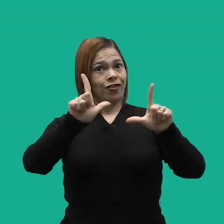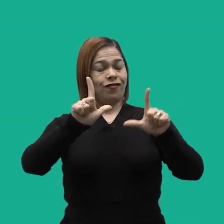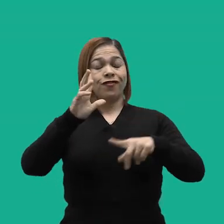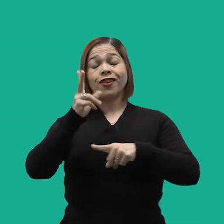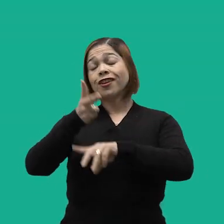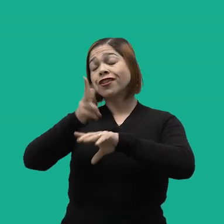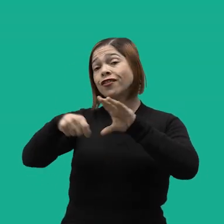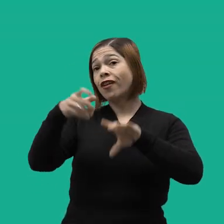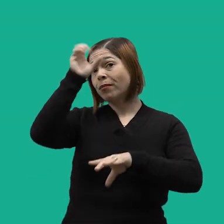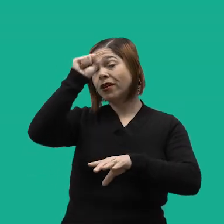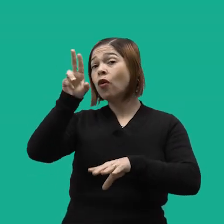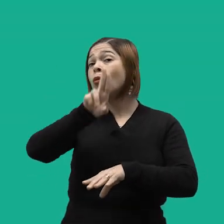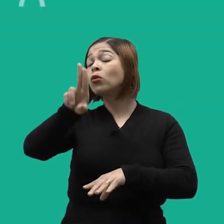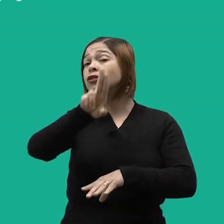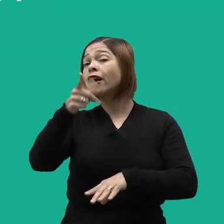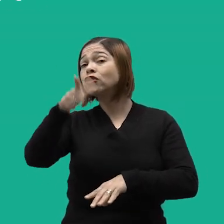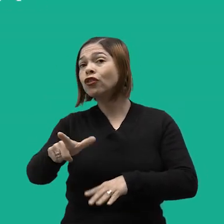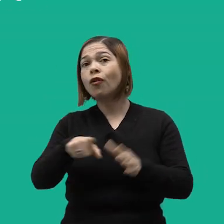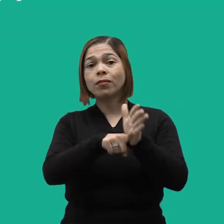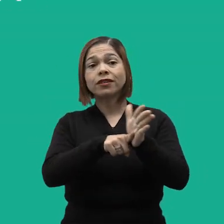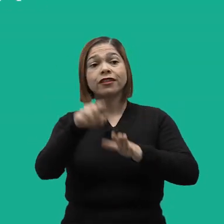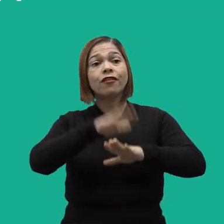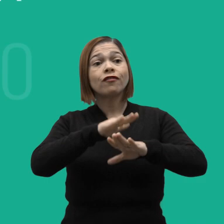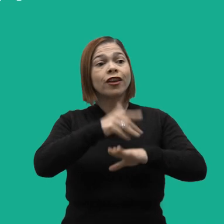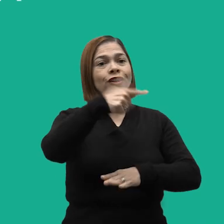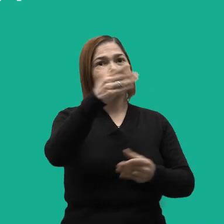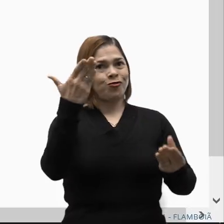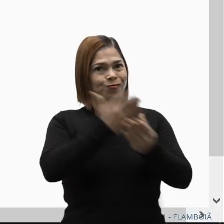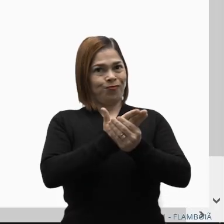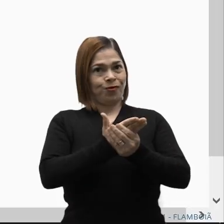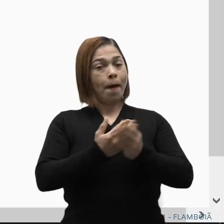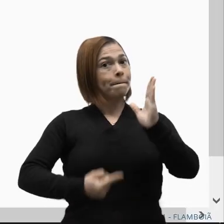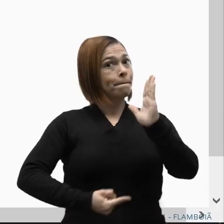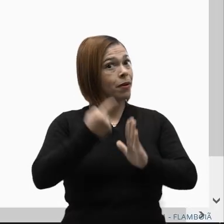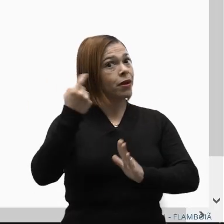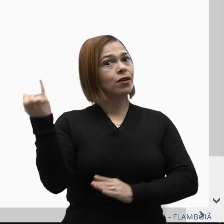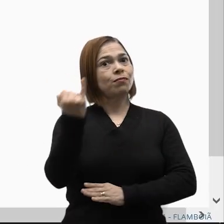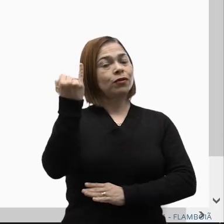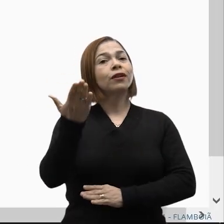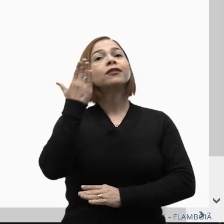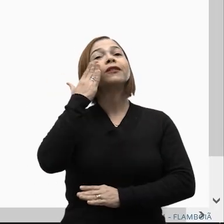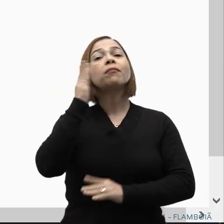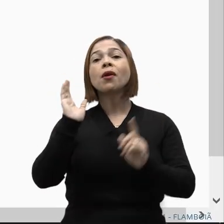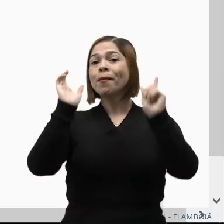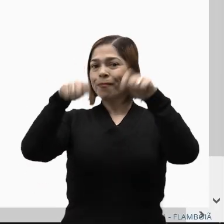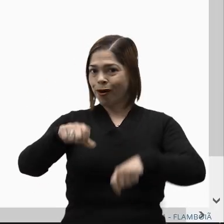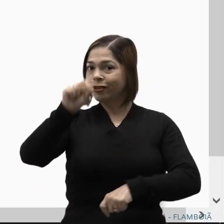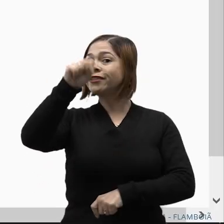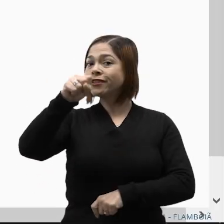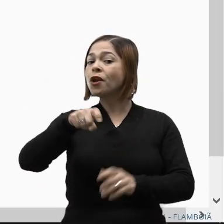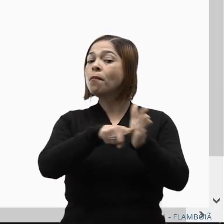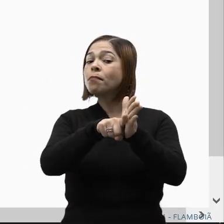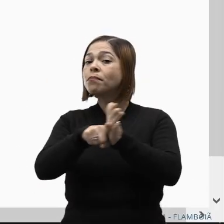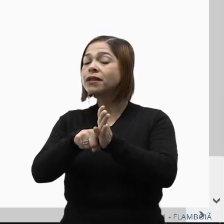vídeo, você vai aprender como reaproveitar a pesquisa feita em outro processo. Primeiro, é importante você saber que é possível